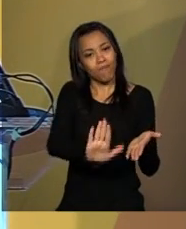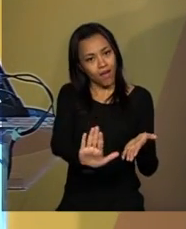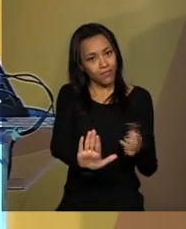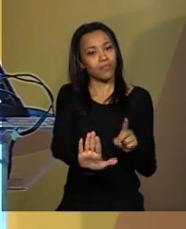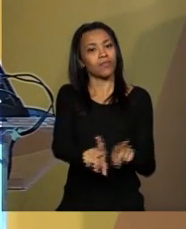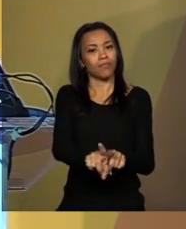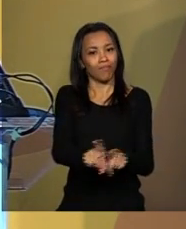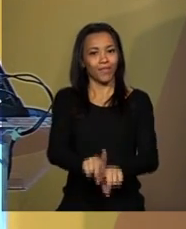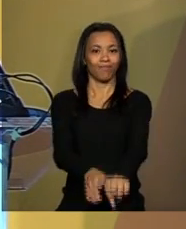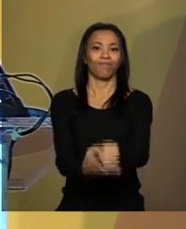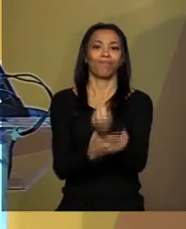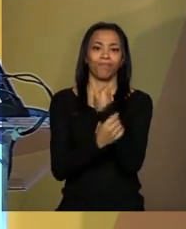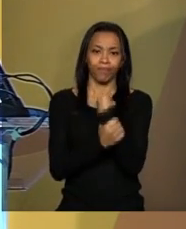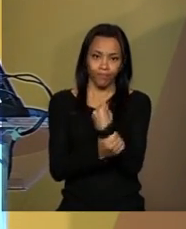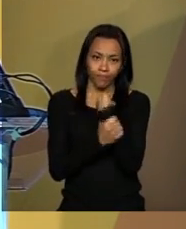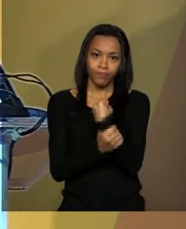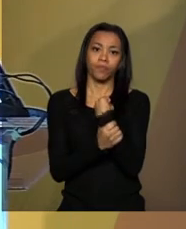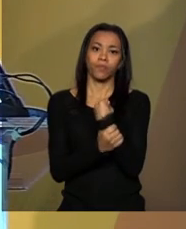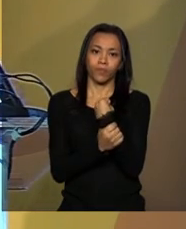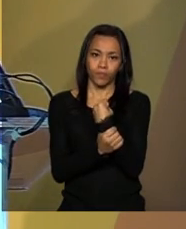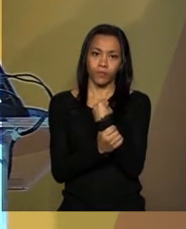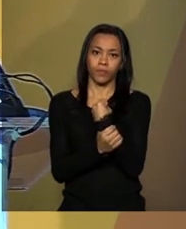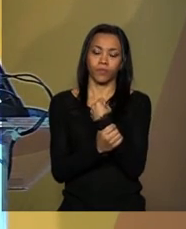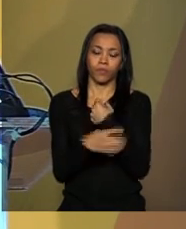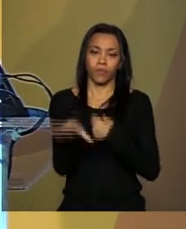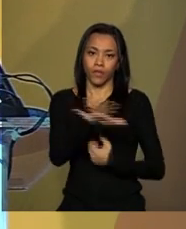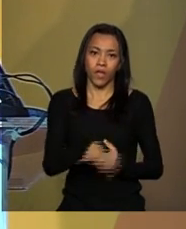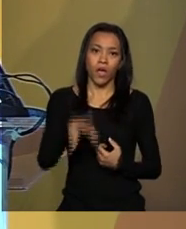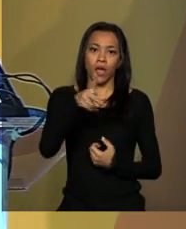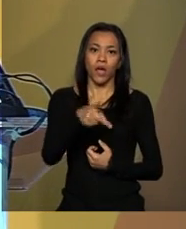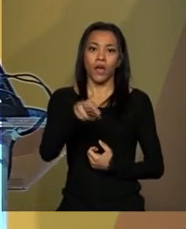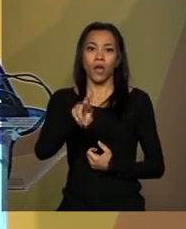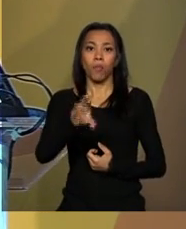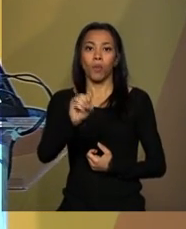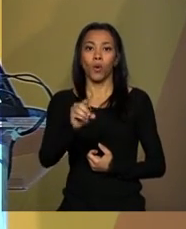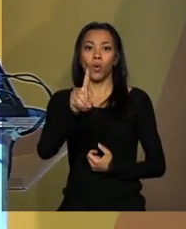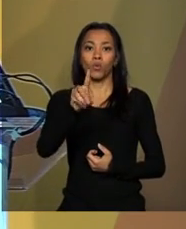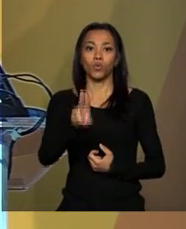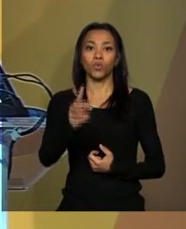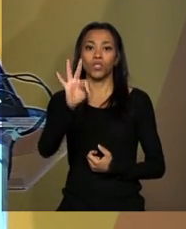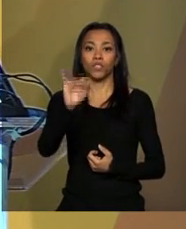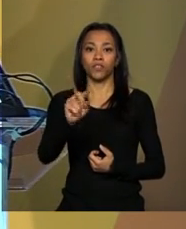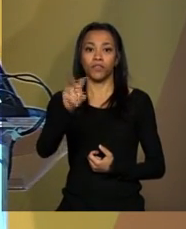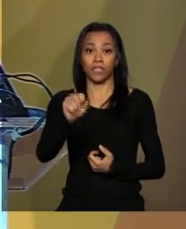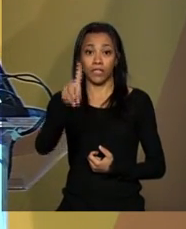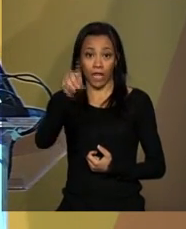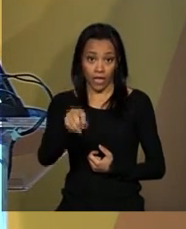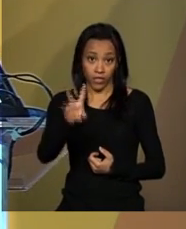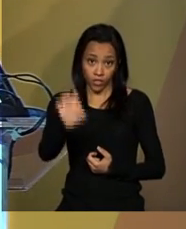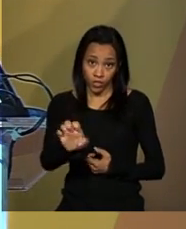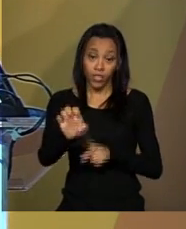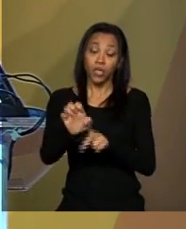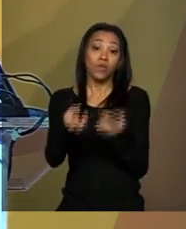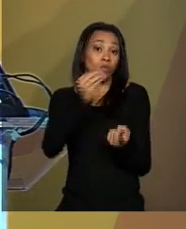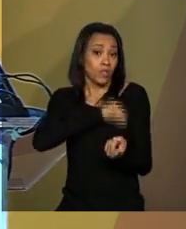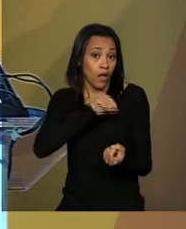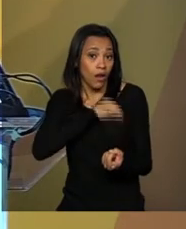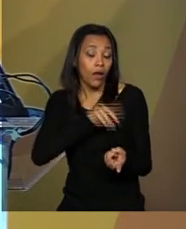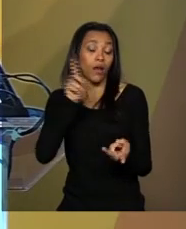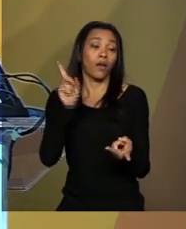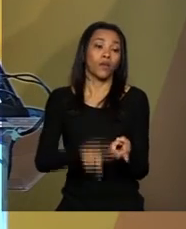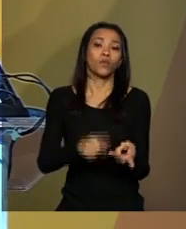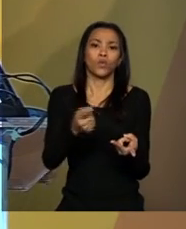sólido da produtividade. Com mais produtividade, os salários e os lucros vão ser